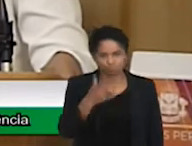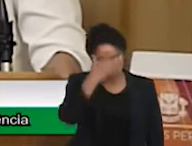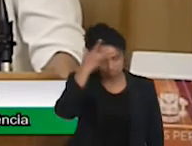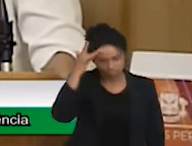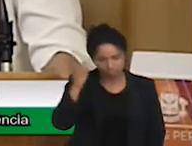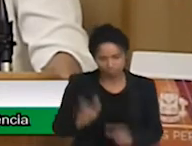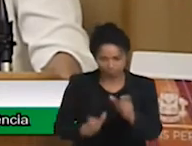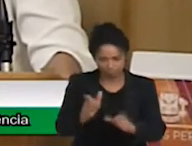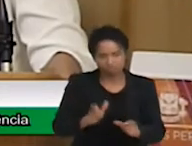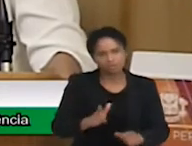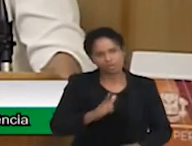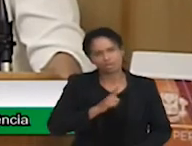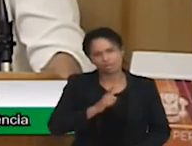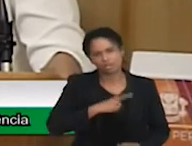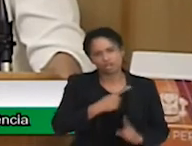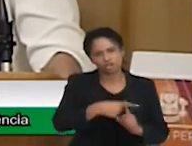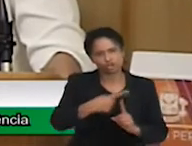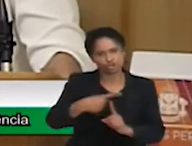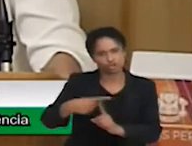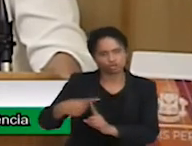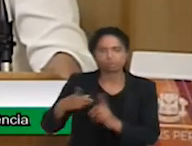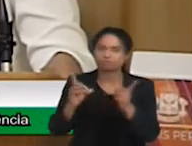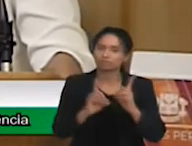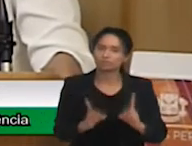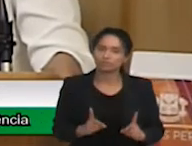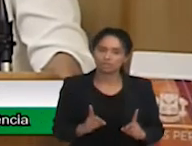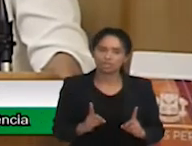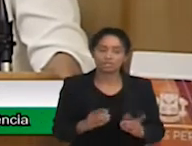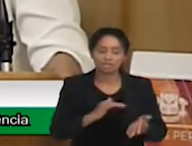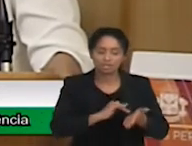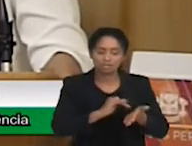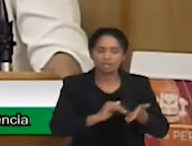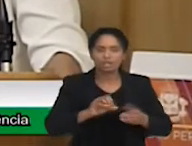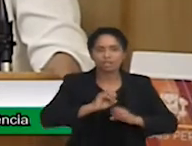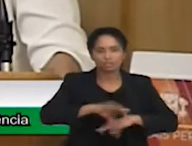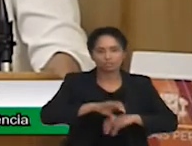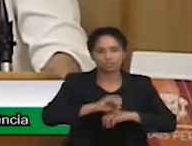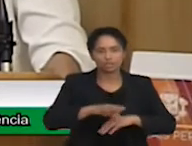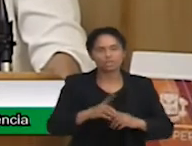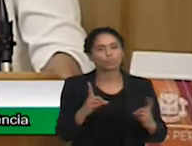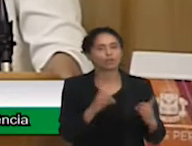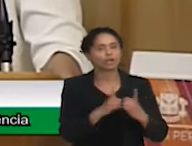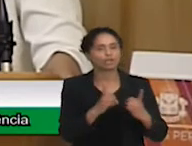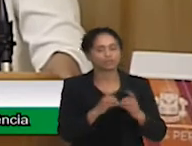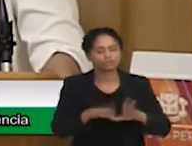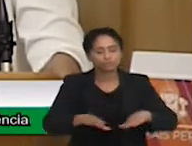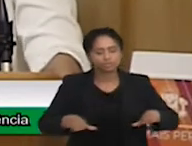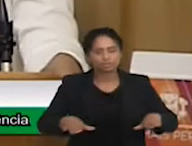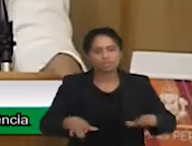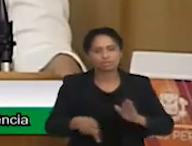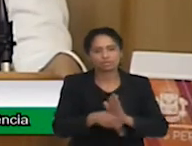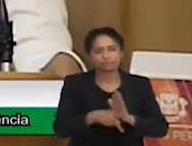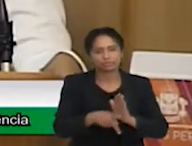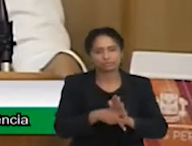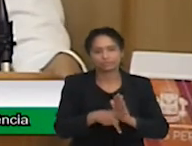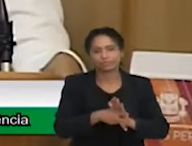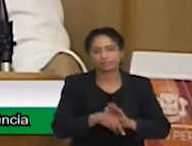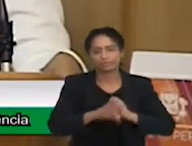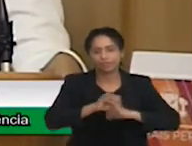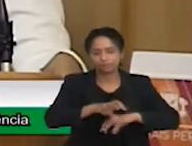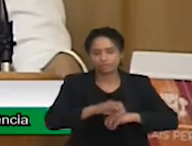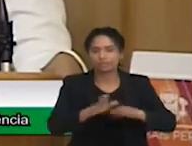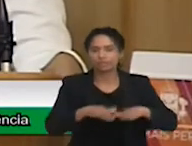deficiência. A Secretaria de Educação, hoje, atende crianças na modalidade de educação infantil, creche e MEI,